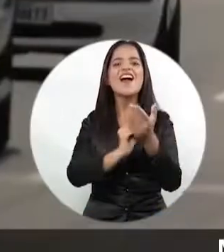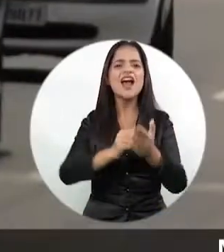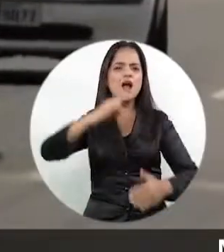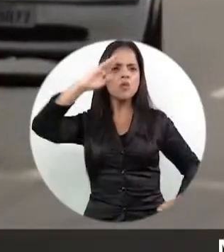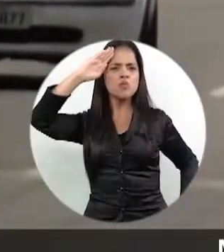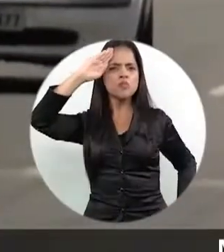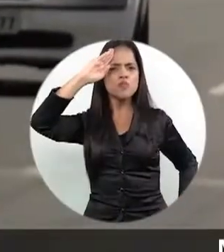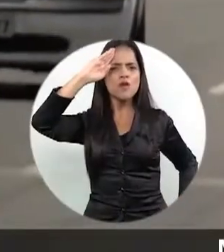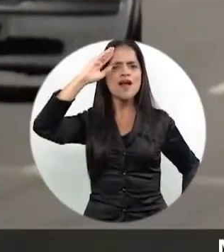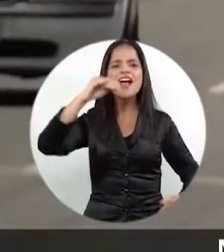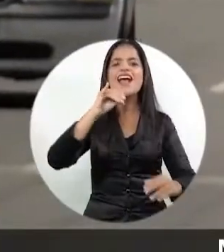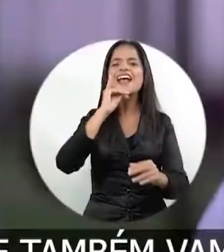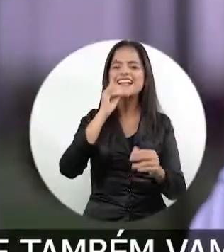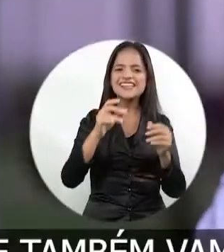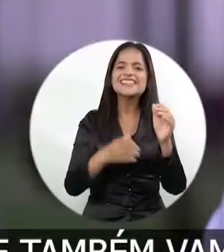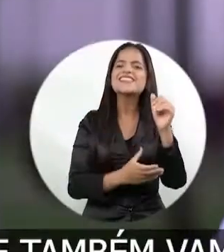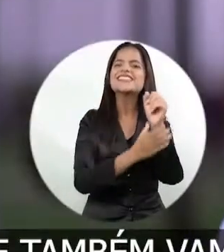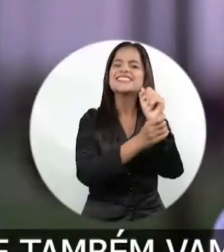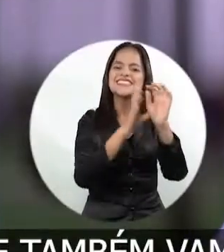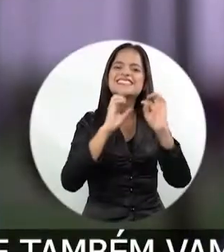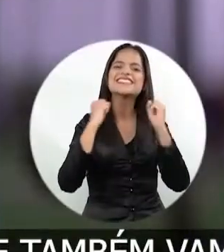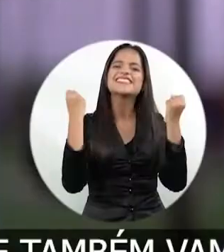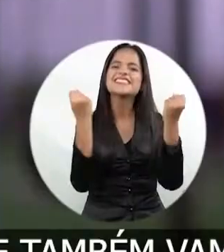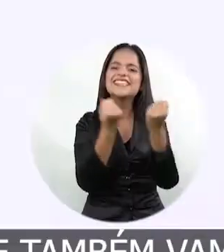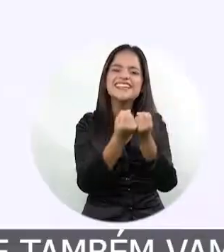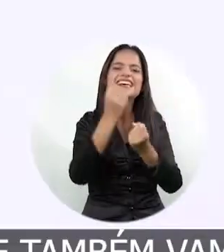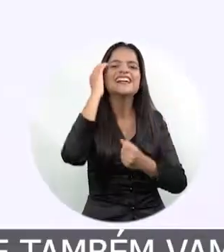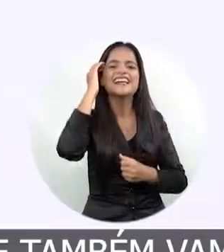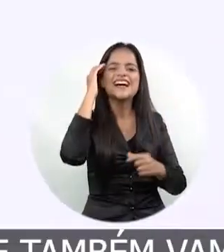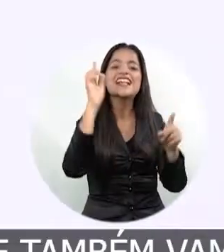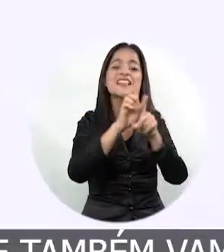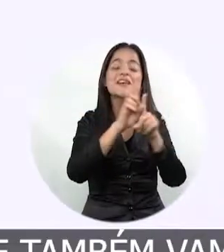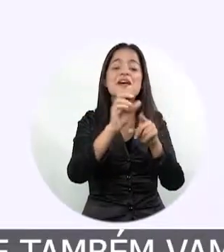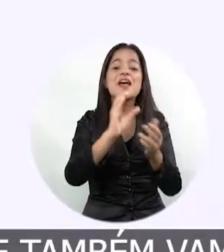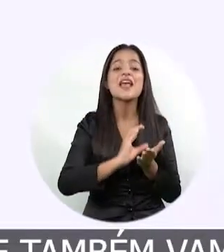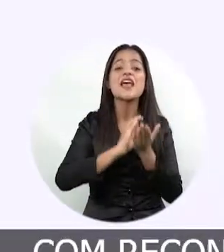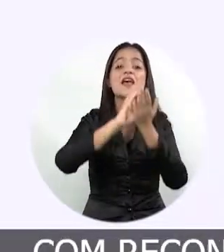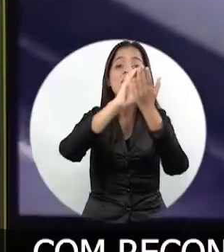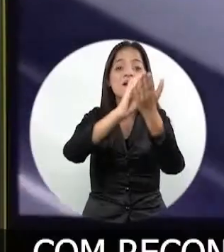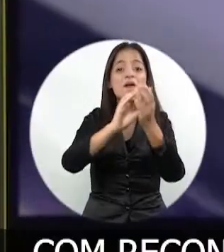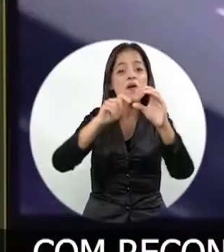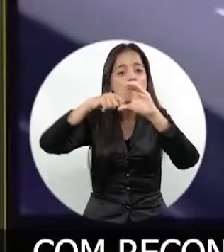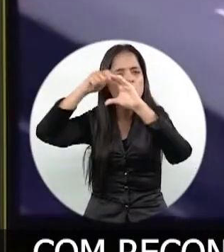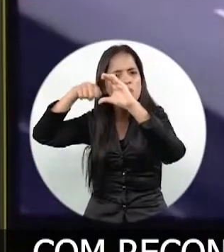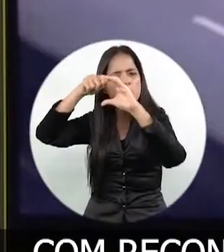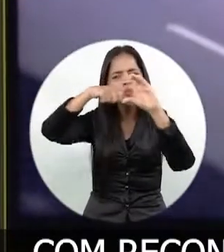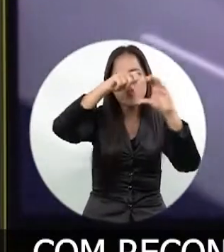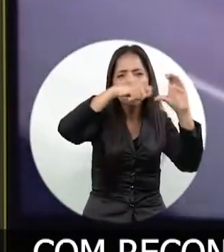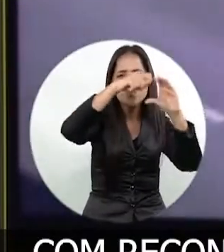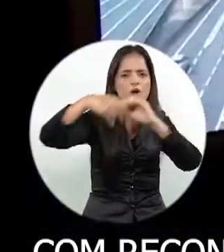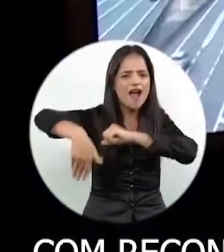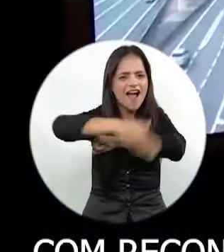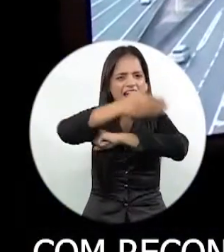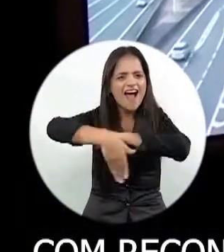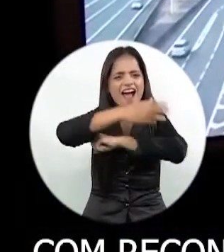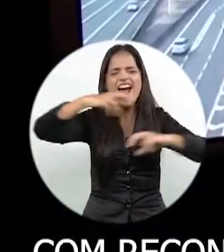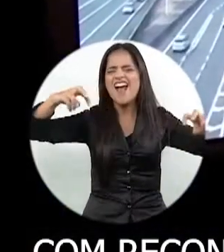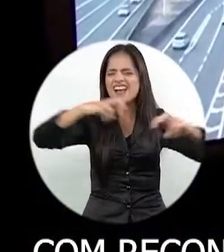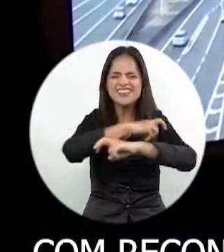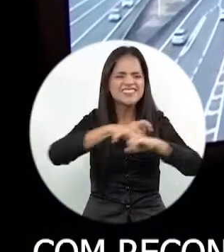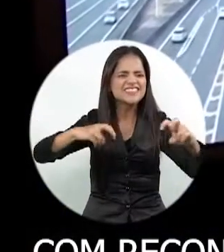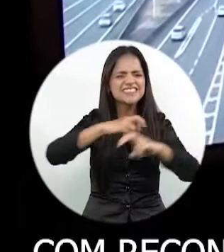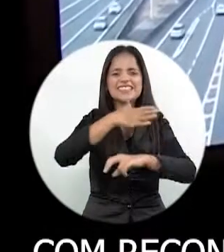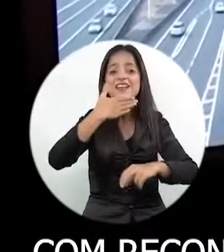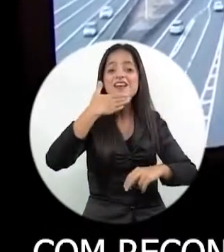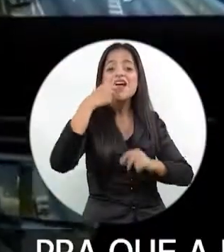segurança para a nossa população. E também vamos investir em câmeras de vídeo monitoramento com reconhecimento facial e uma central